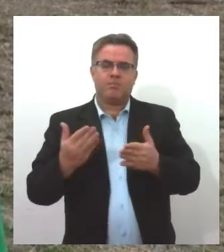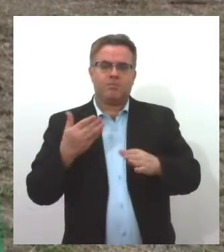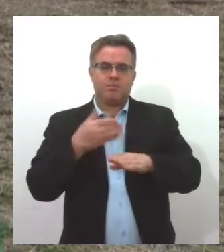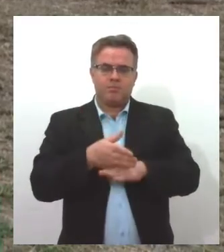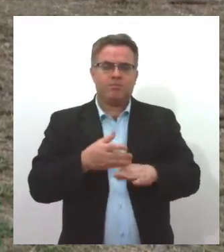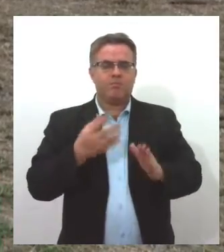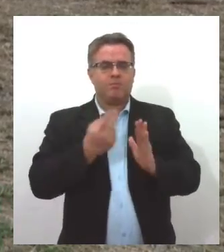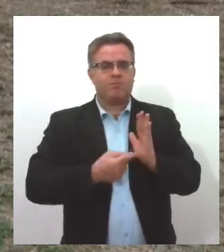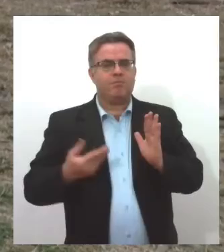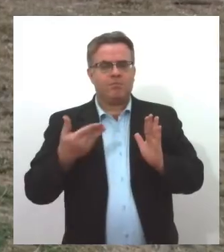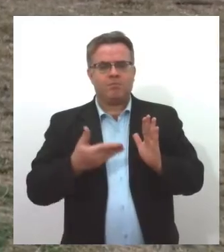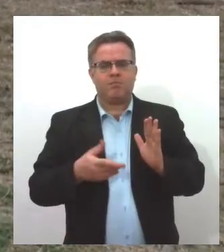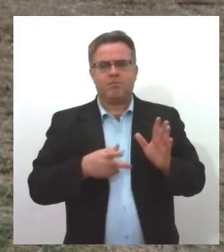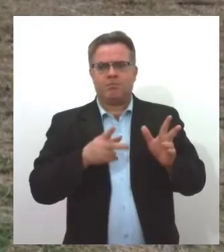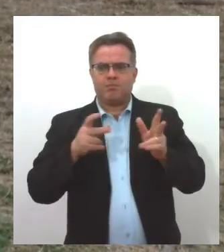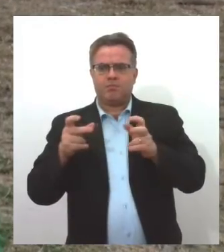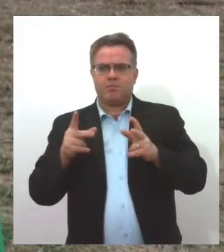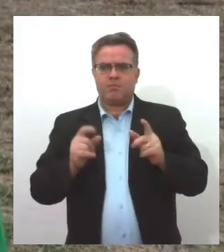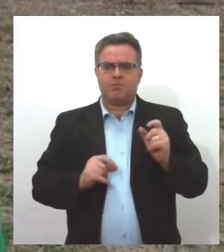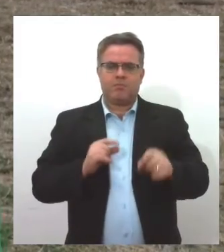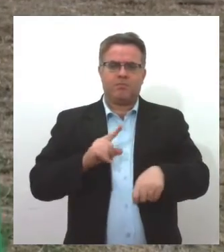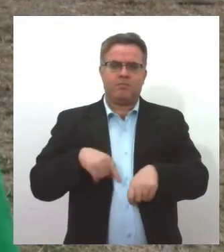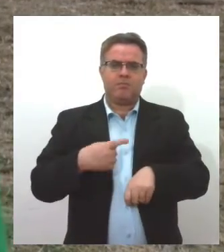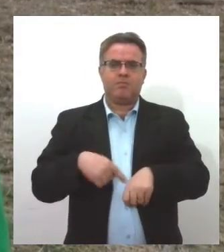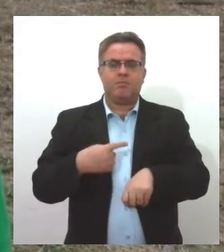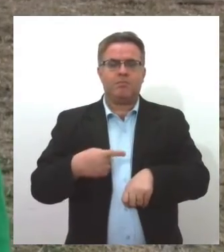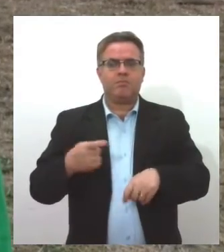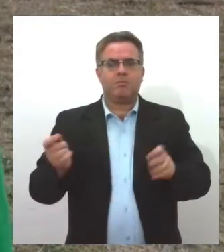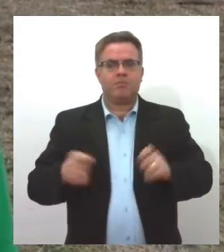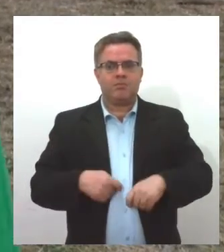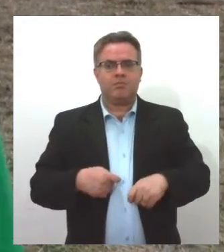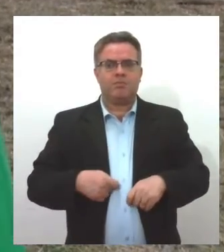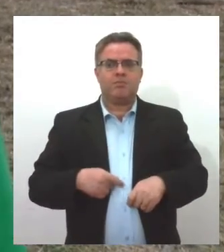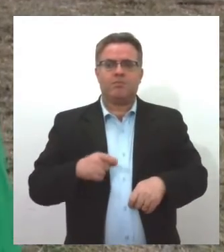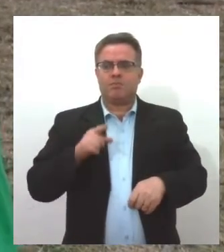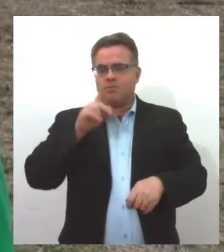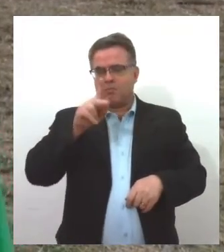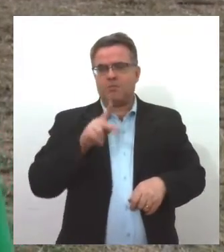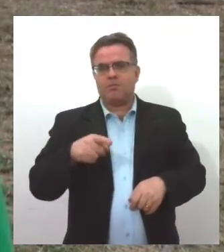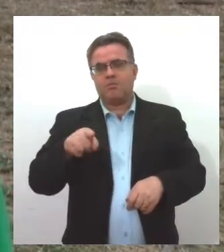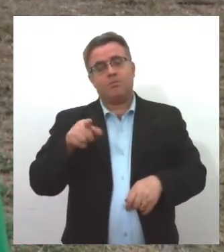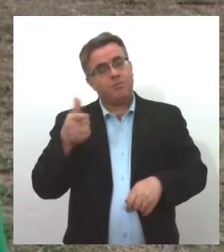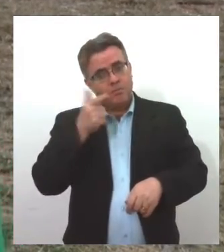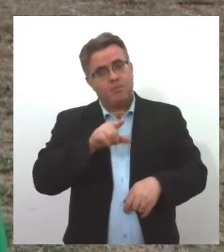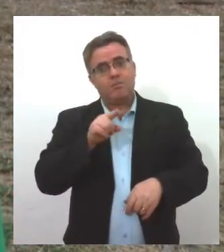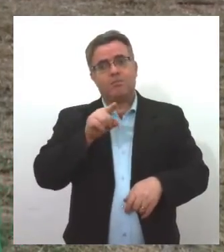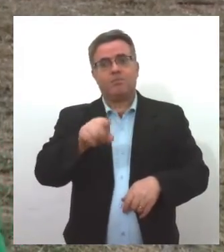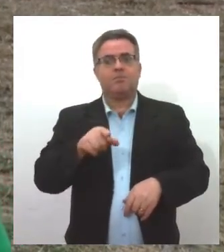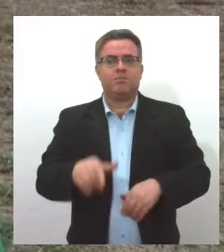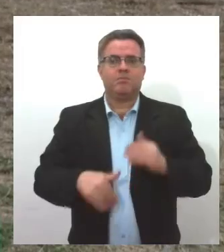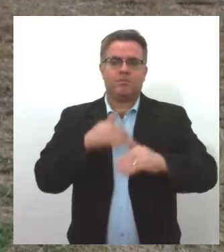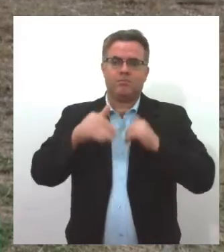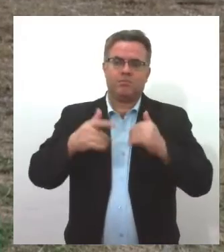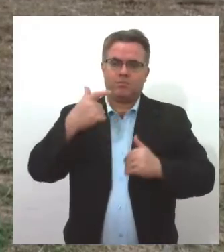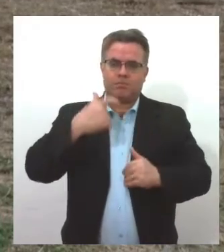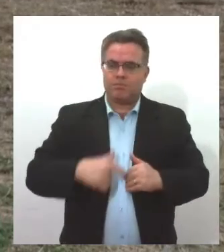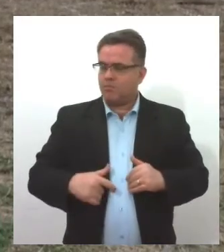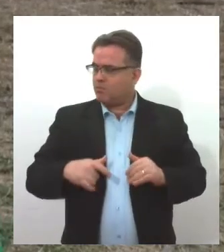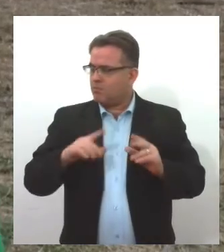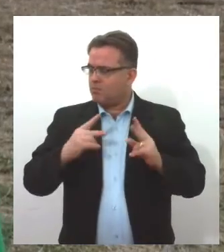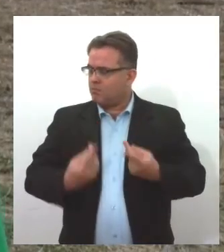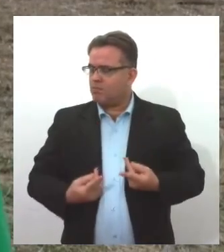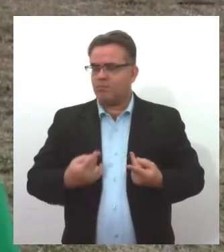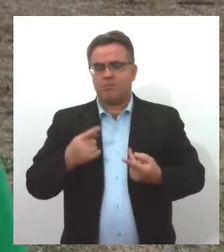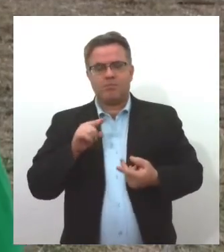desse você percebe que as horas disponibilizadas são para você. para o seu crescimento pessoal para